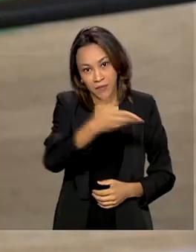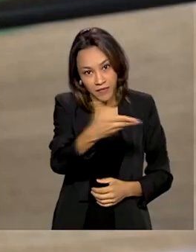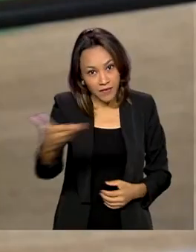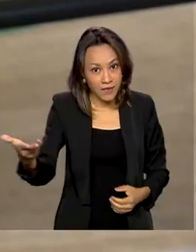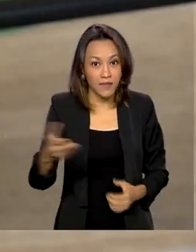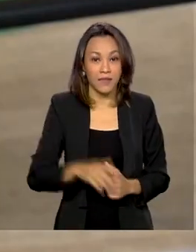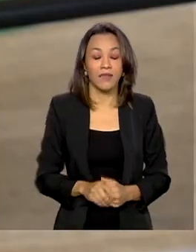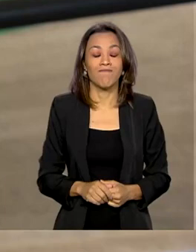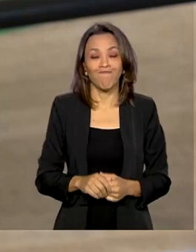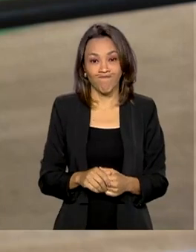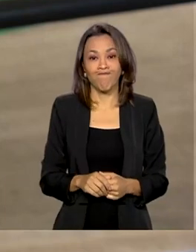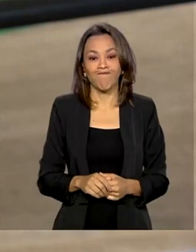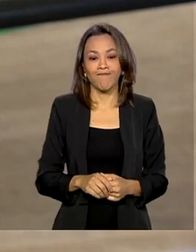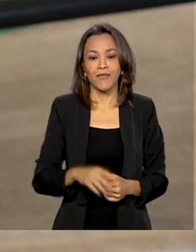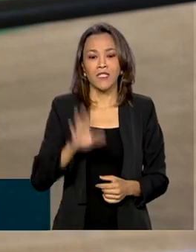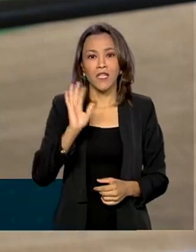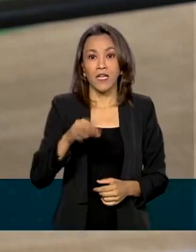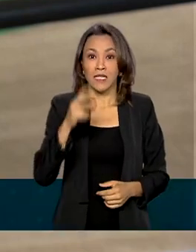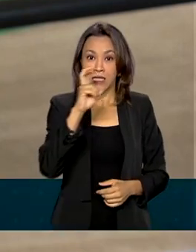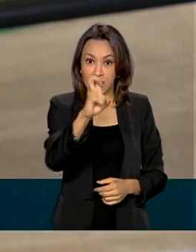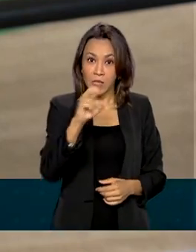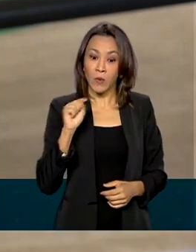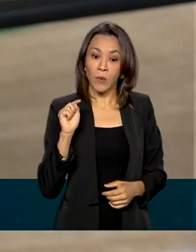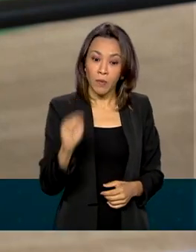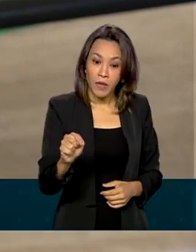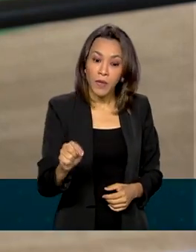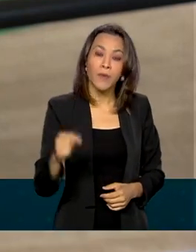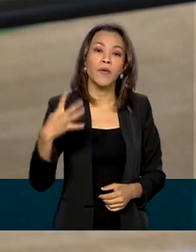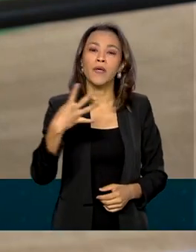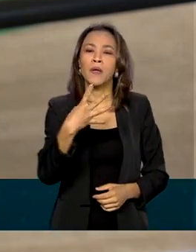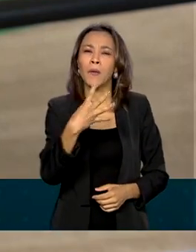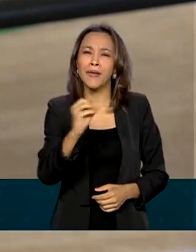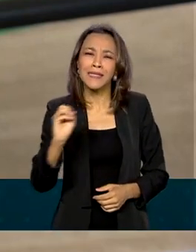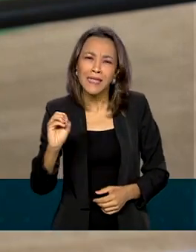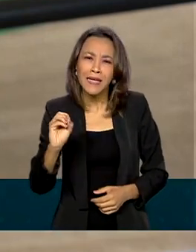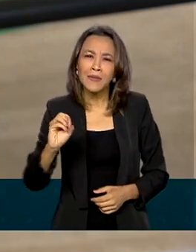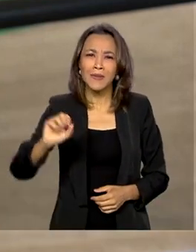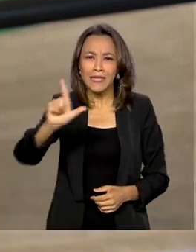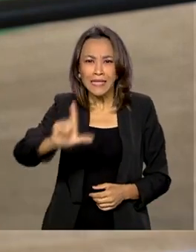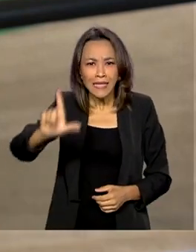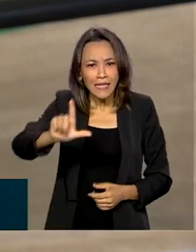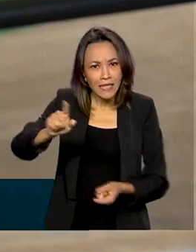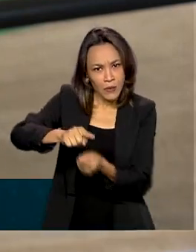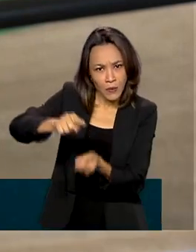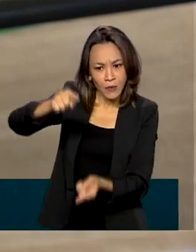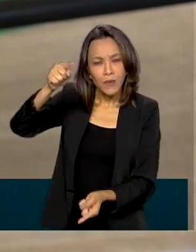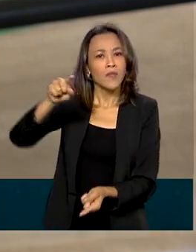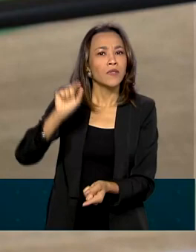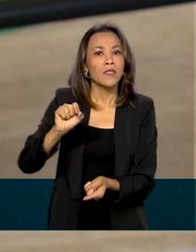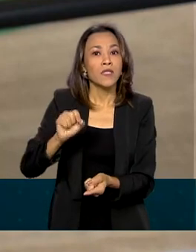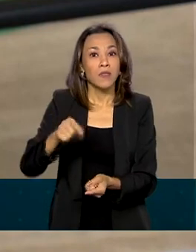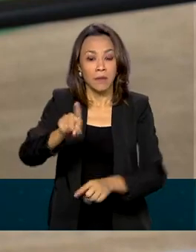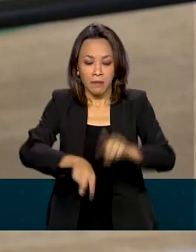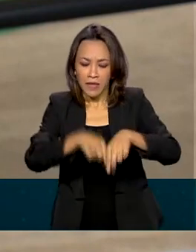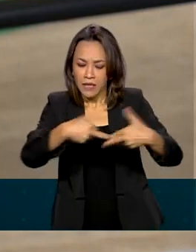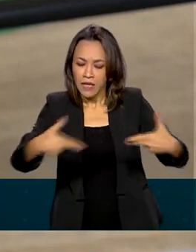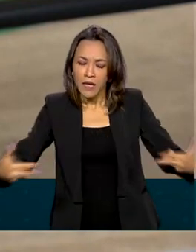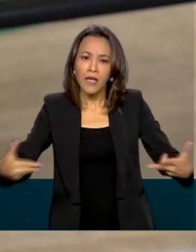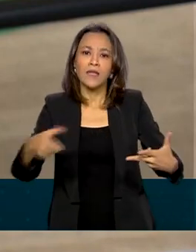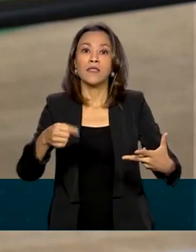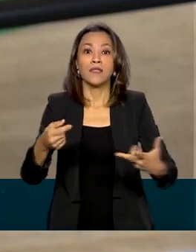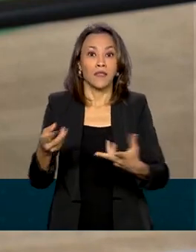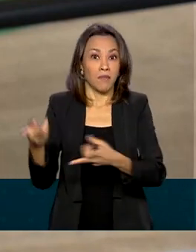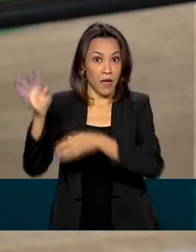todos. Bom, são 5.400 litros de insumos para a produção da vacina contra a Covid-19